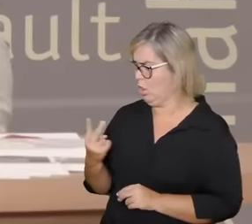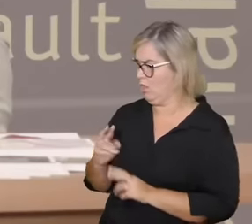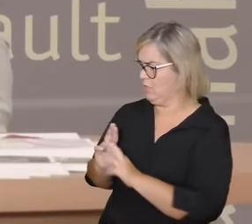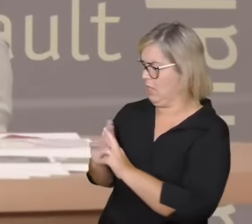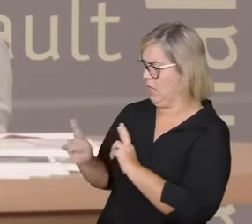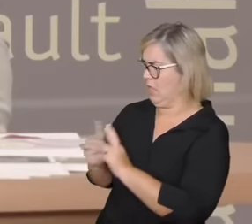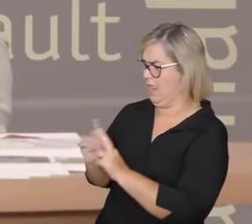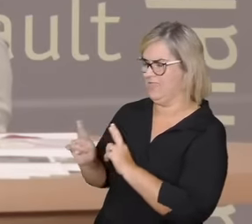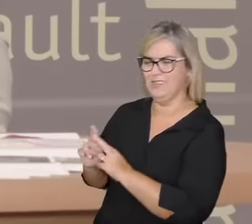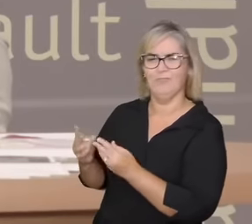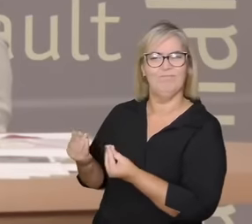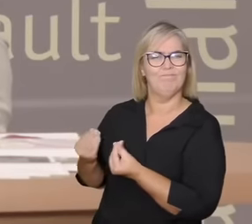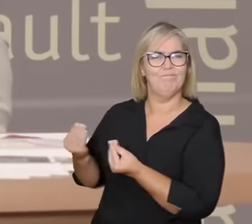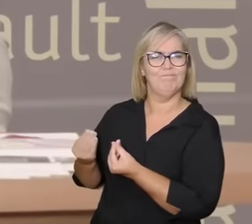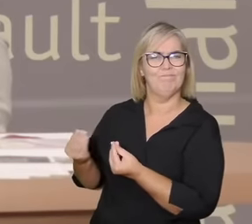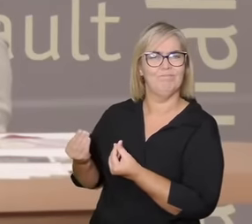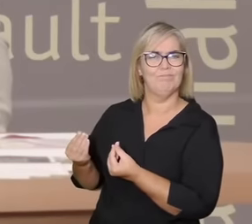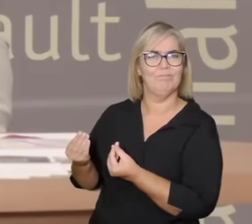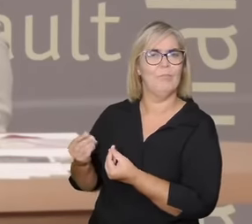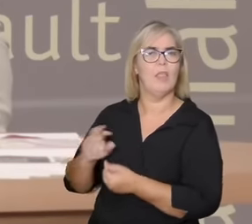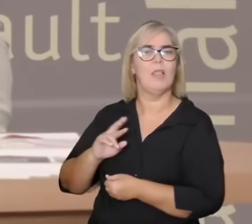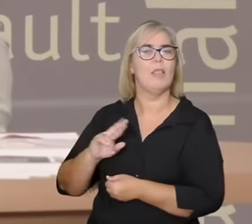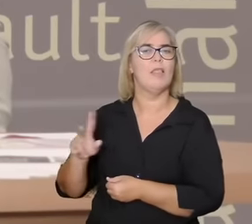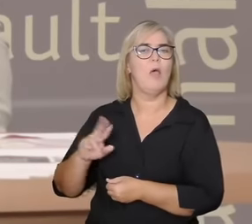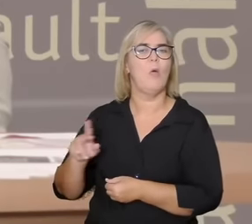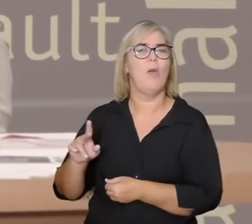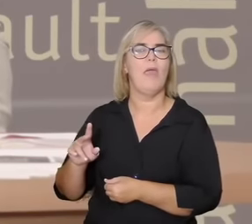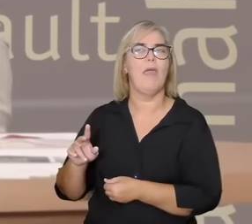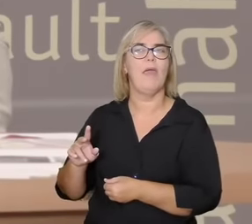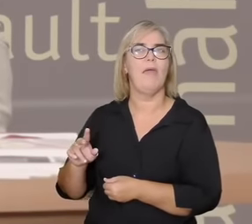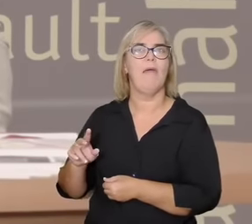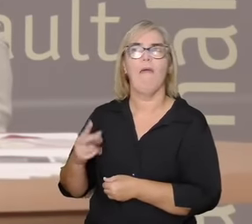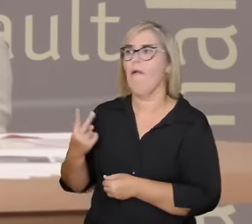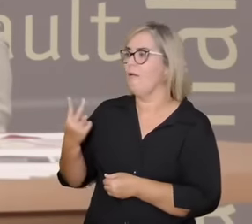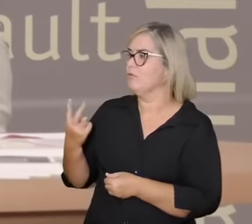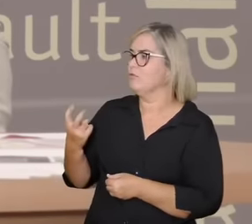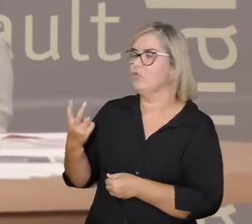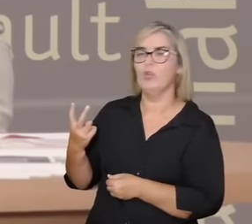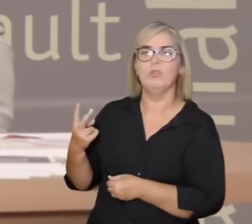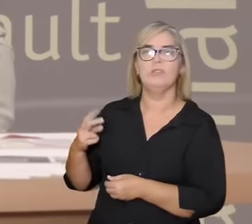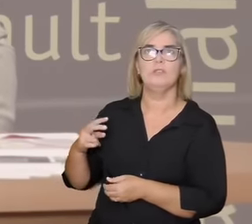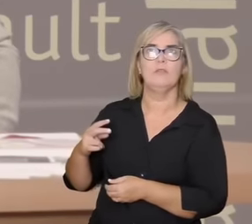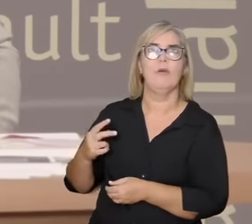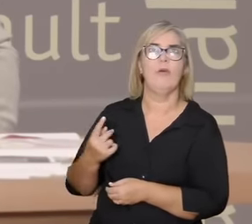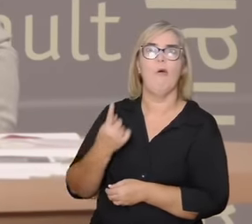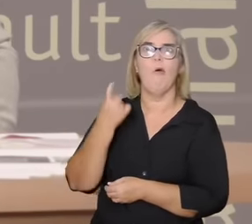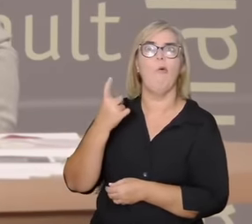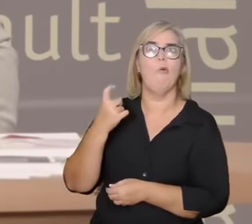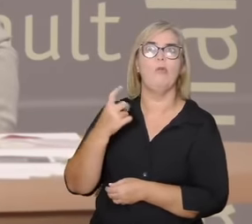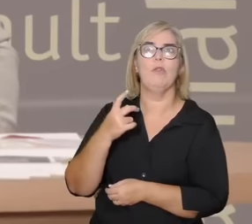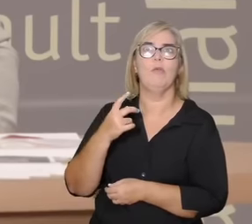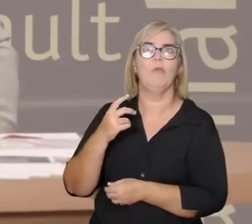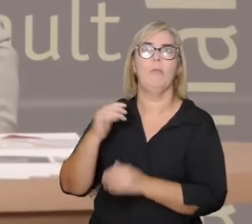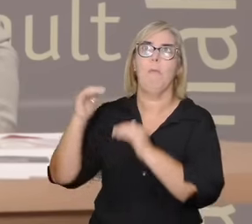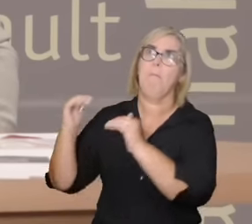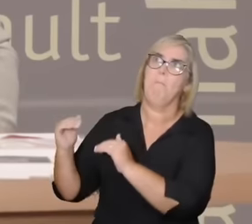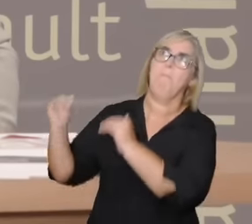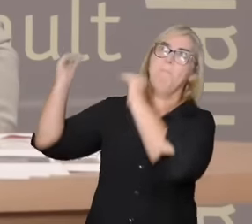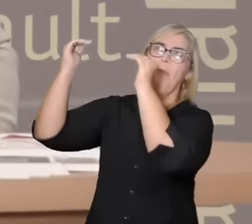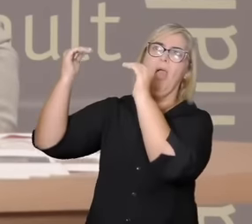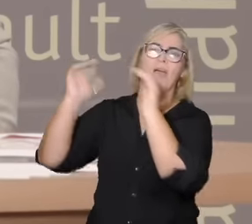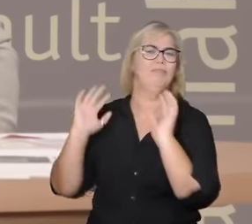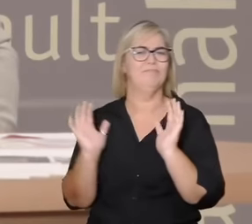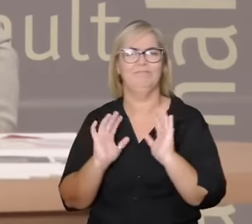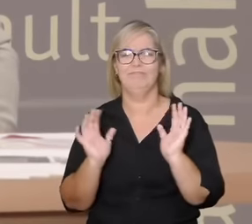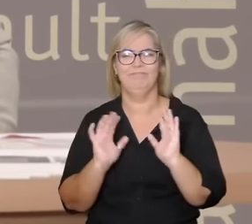não é estar no topo da montanha essa é uma frase que ela usa no livro é começar a subir a montanha então ela